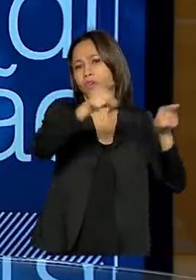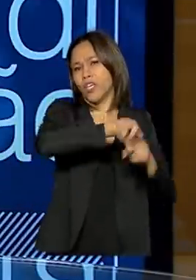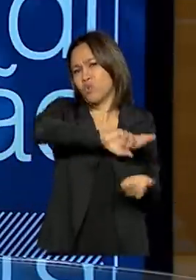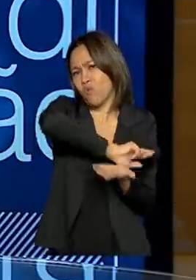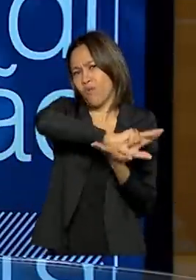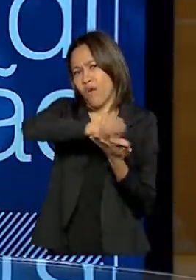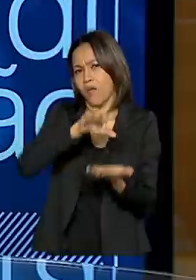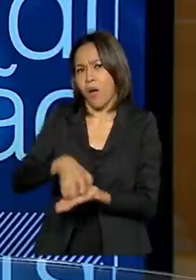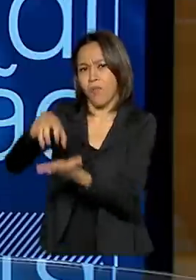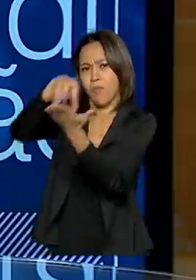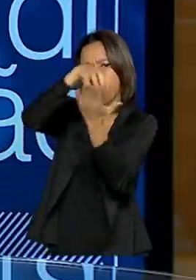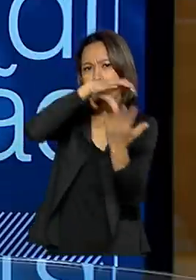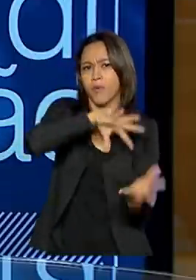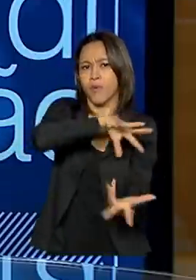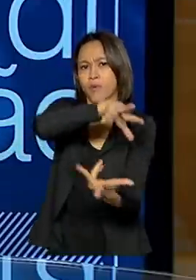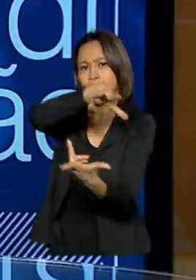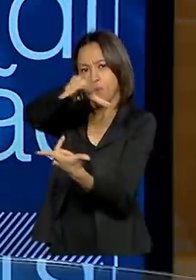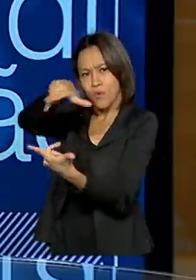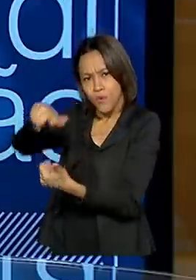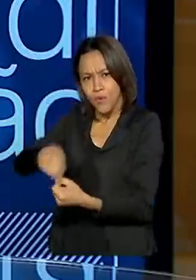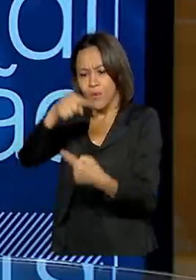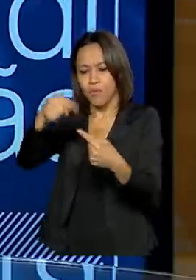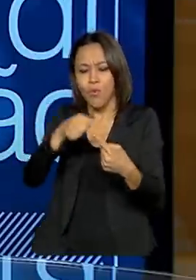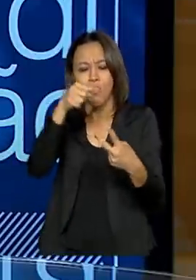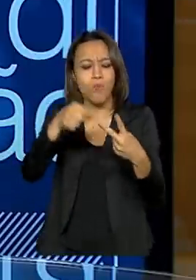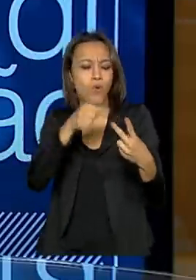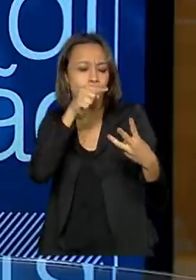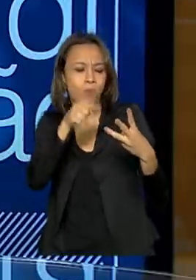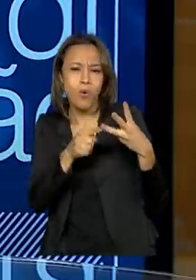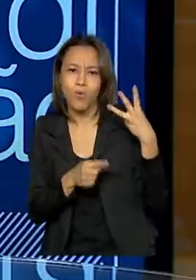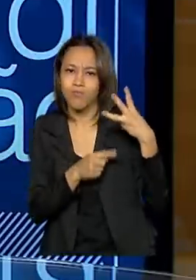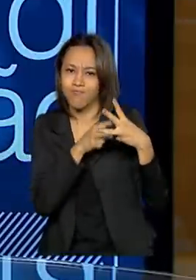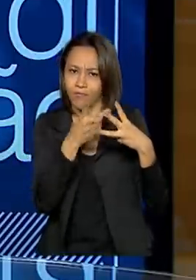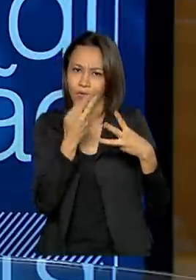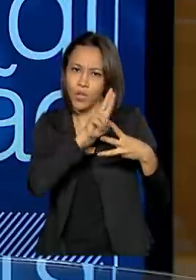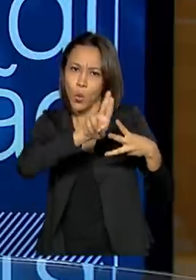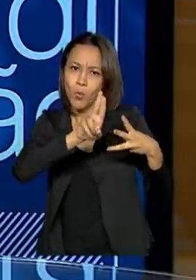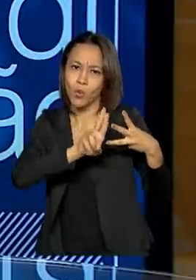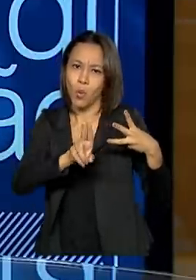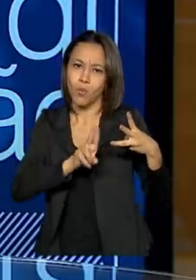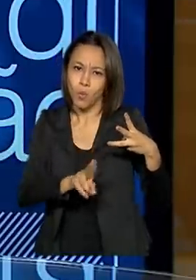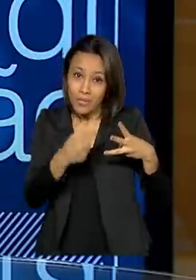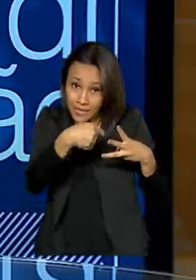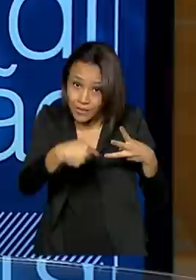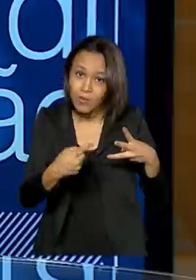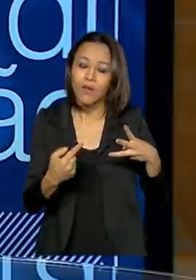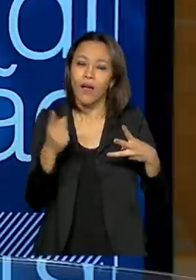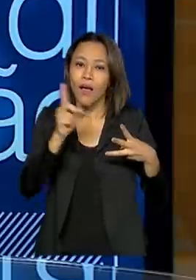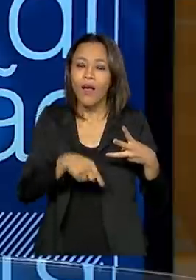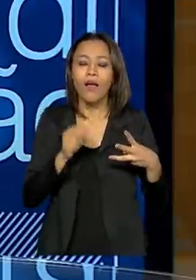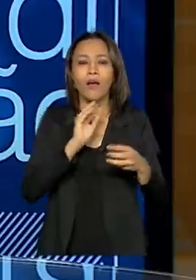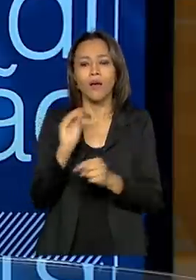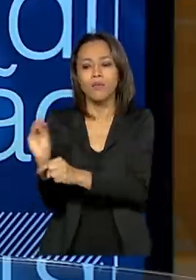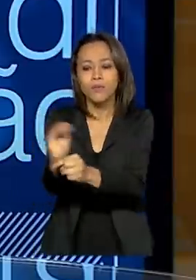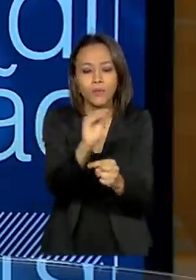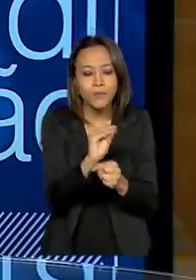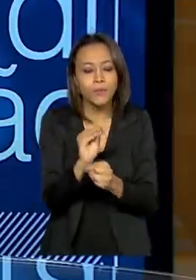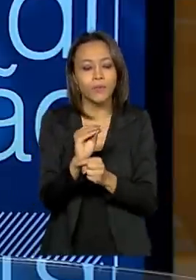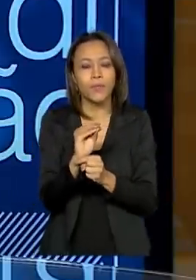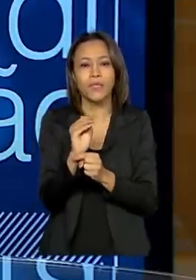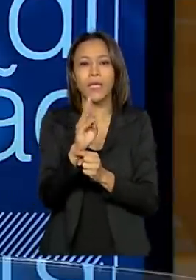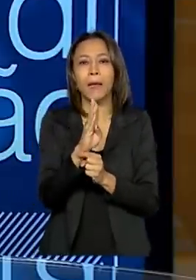internacionais, como o ZARD, KFW, GIZ, PNUD, e são convênios voltados para a conservação da